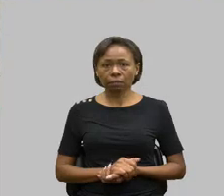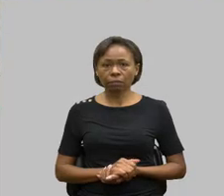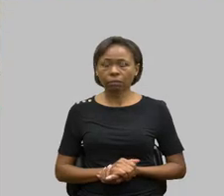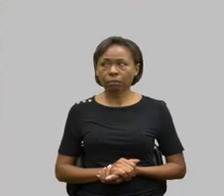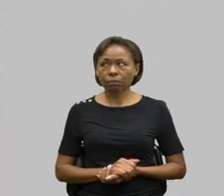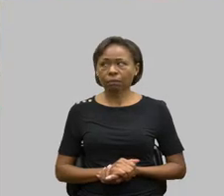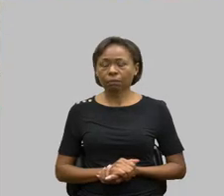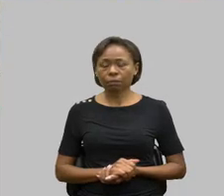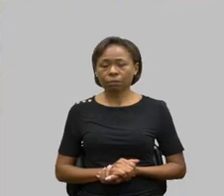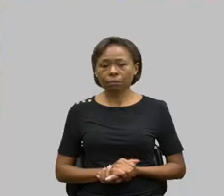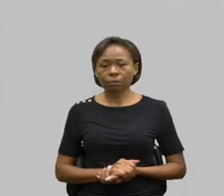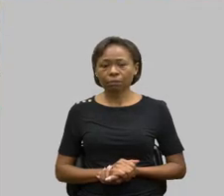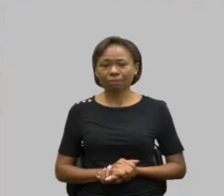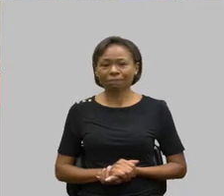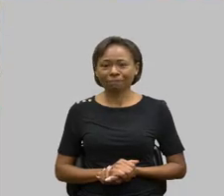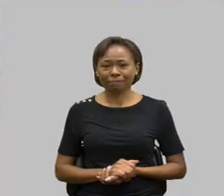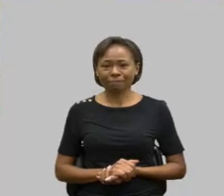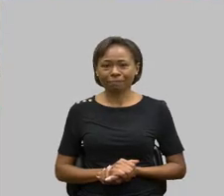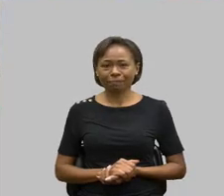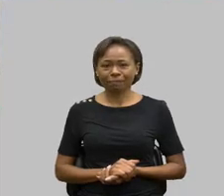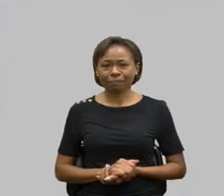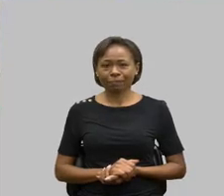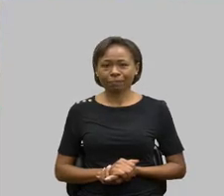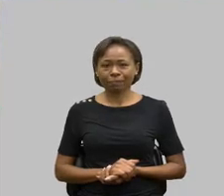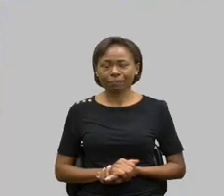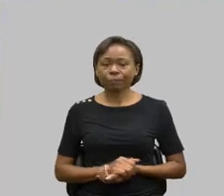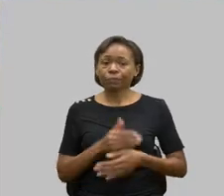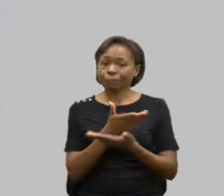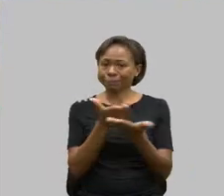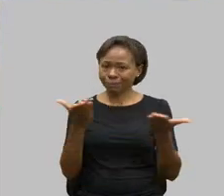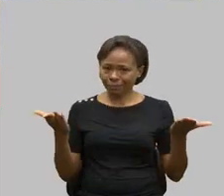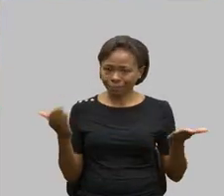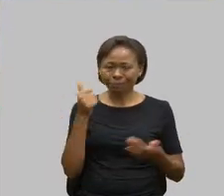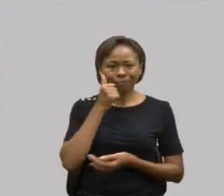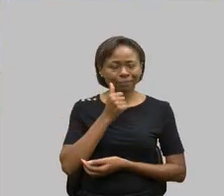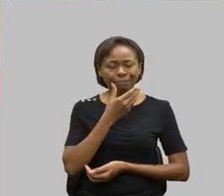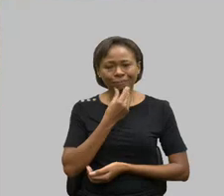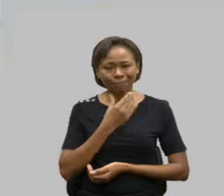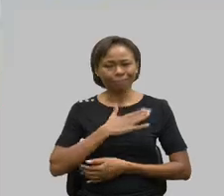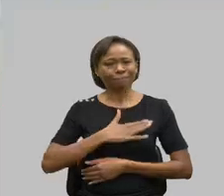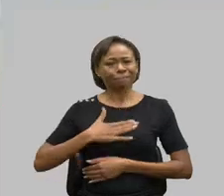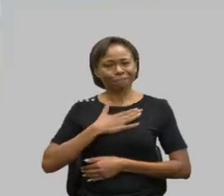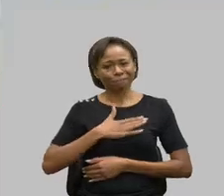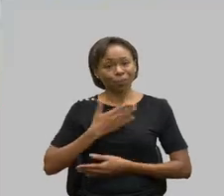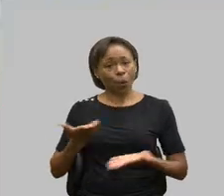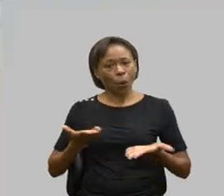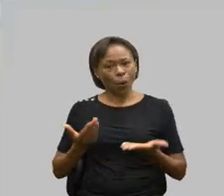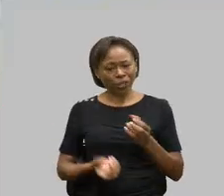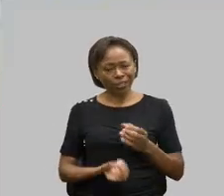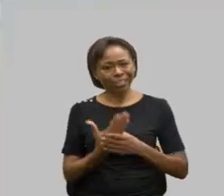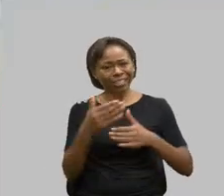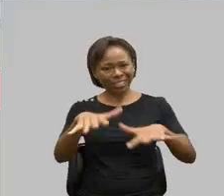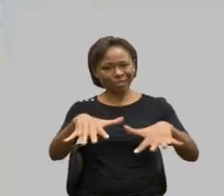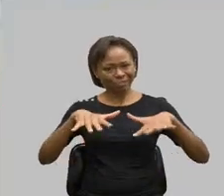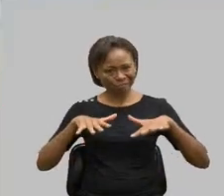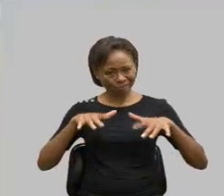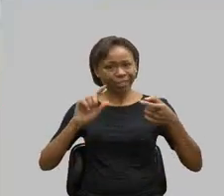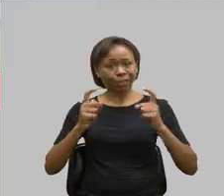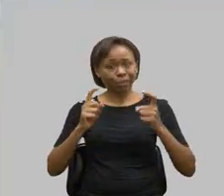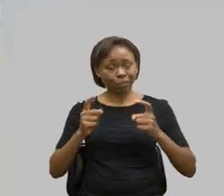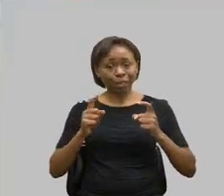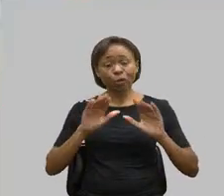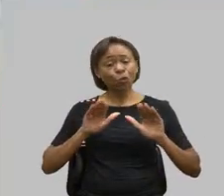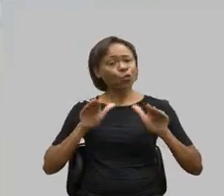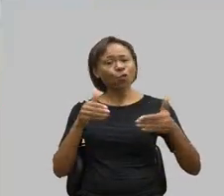Senhoras e senhores, é com grande satisfação que realizamos esta audiência pública em comemoração à